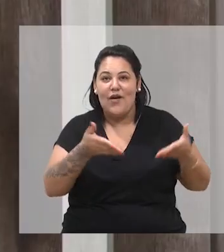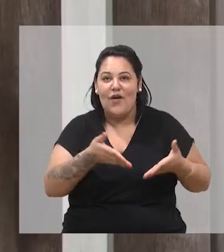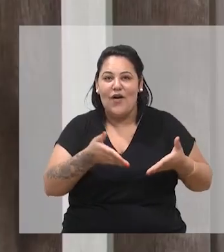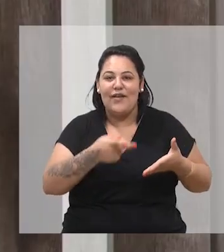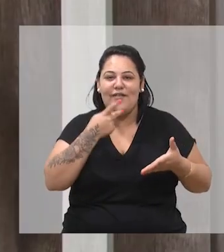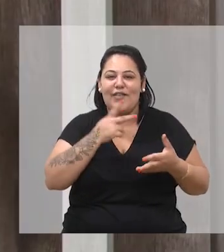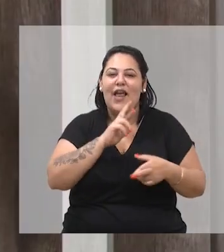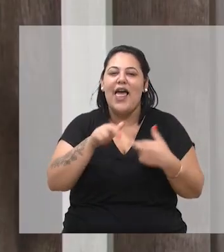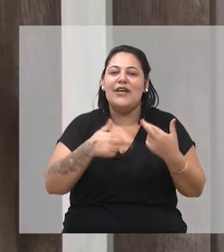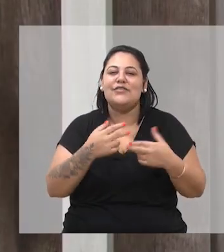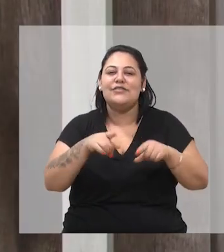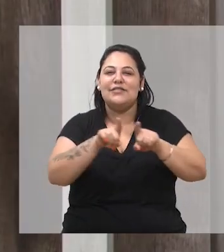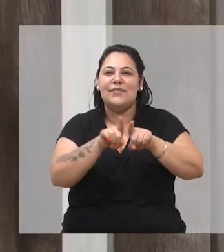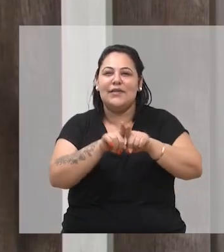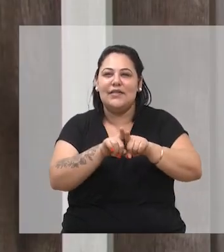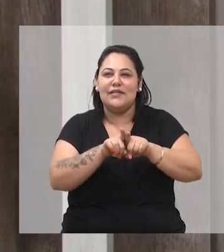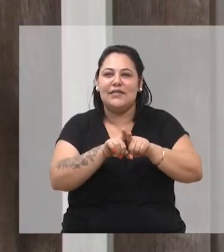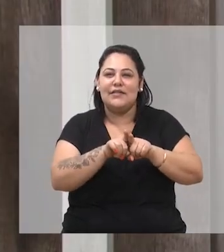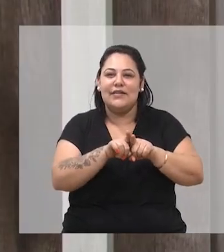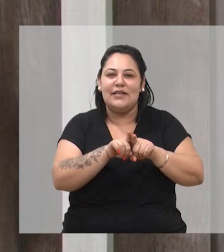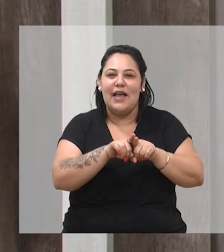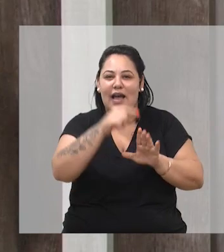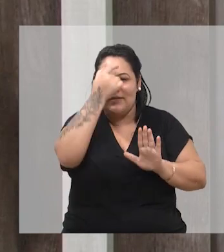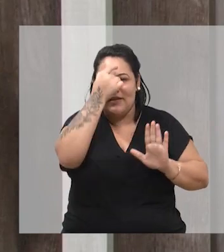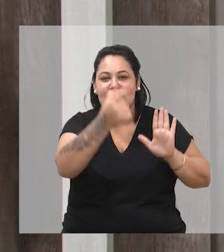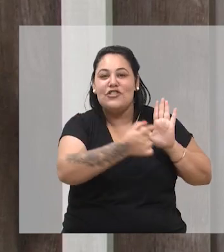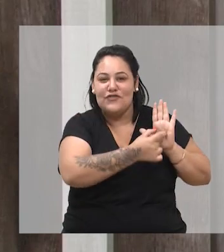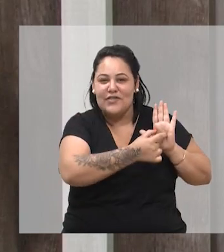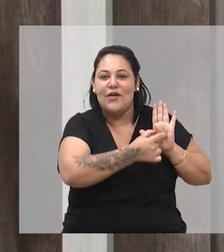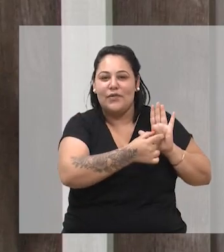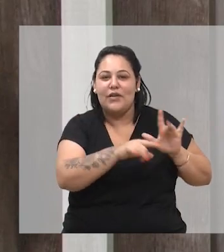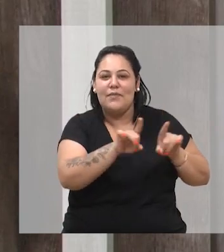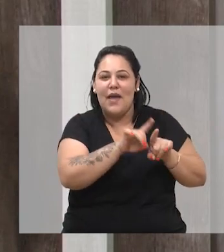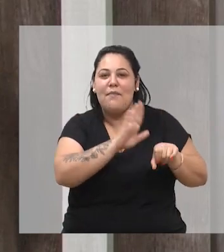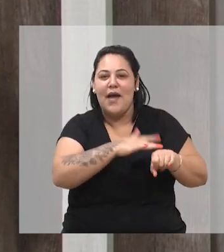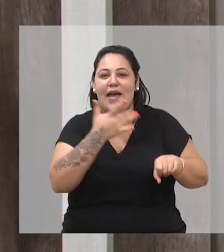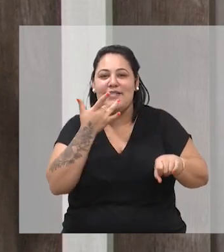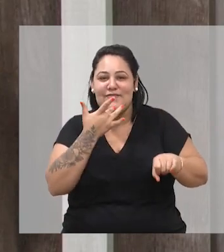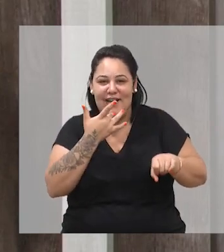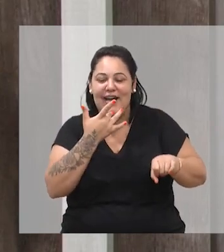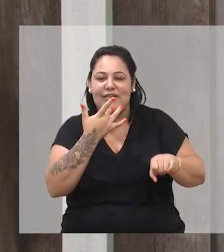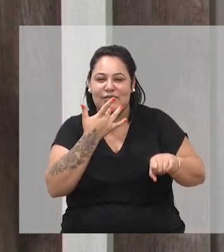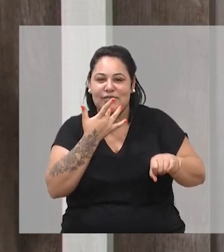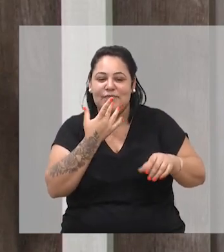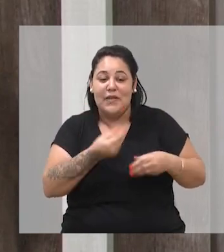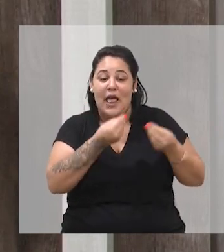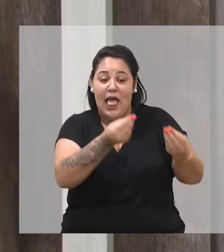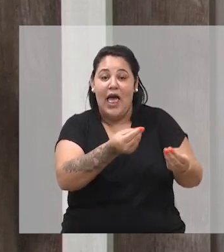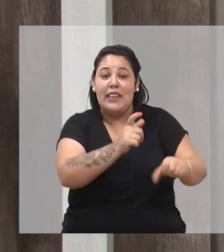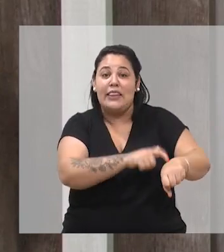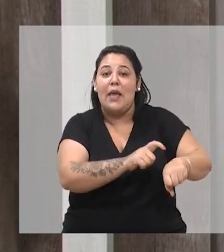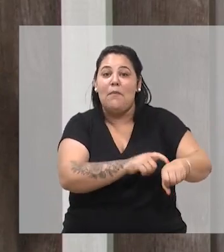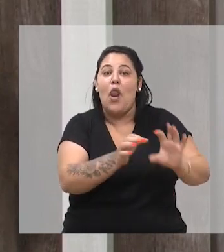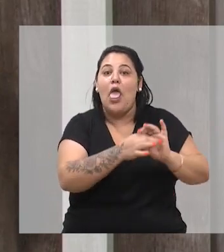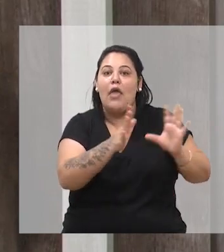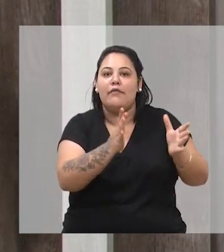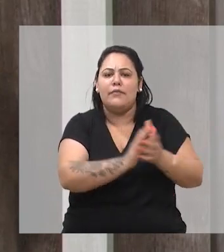professor, nos encaminhando aqui para a reta final do programa, eu não quero perder a noção do projeto. porque